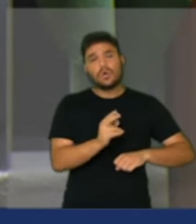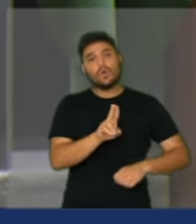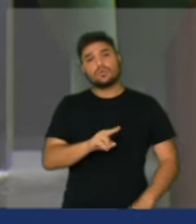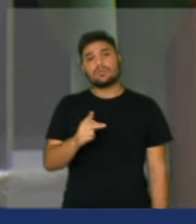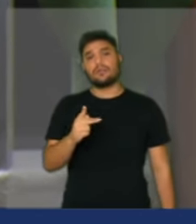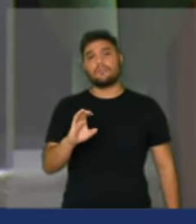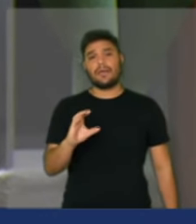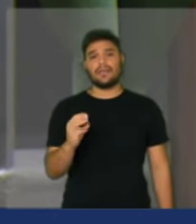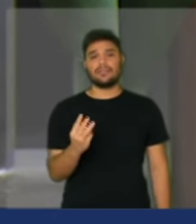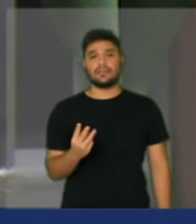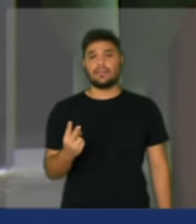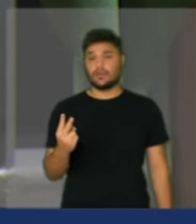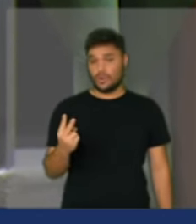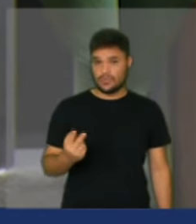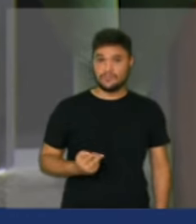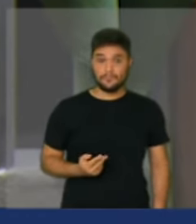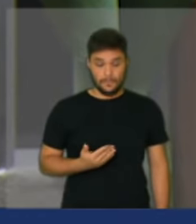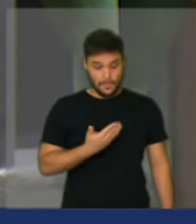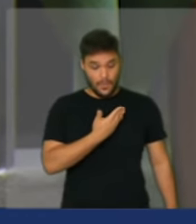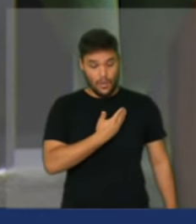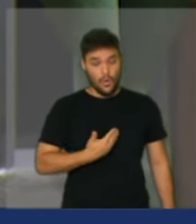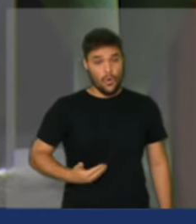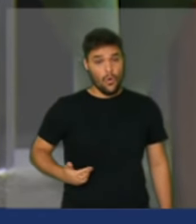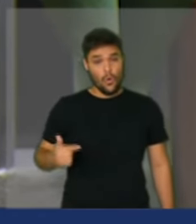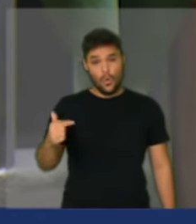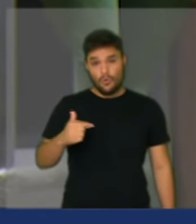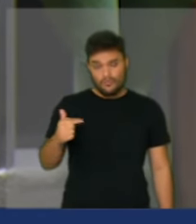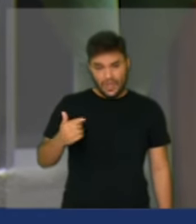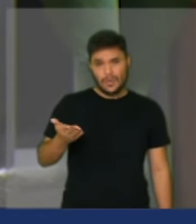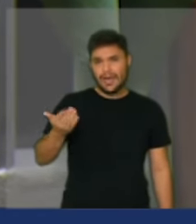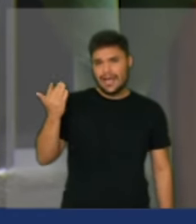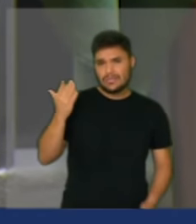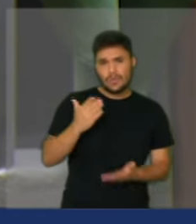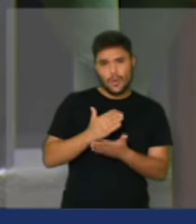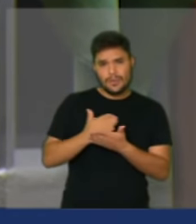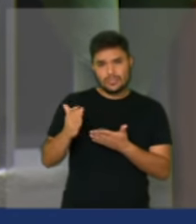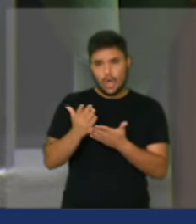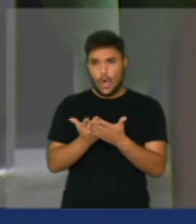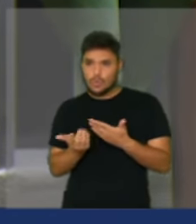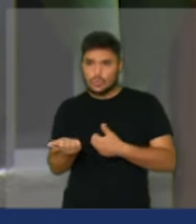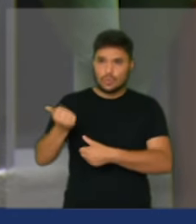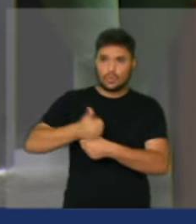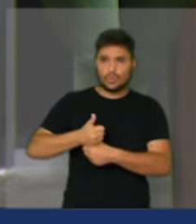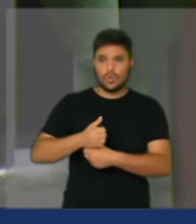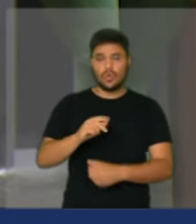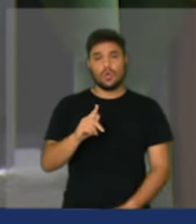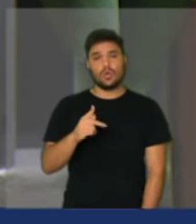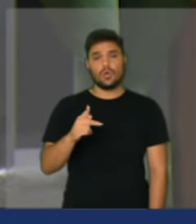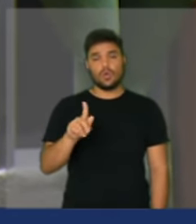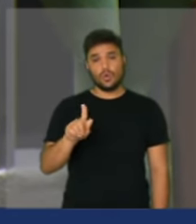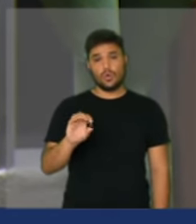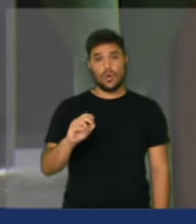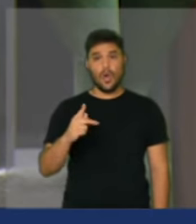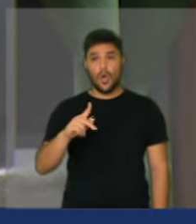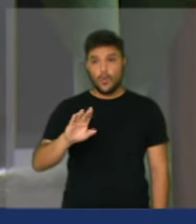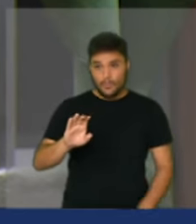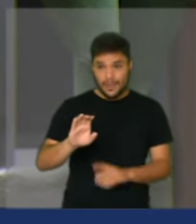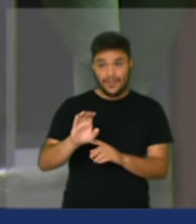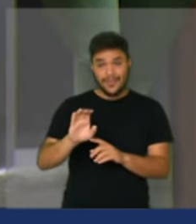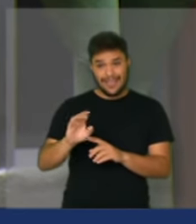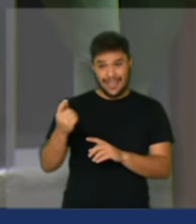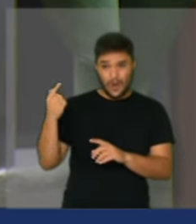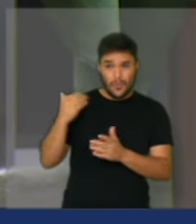O governo, desde o golpe, na verdade, eles iam desmontando o Estado brasileiro,